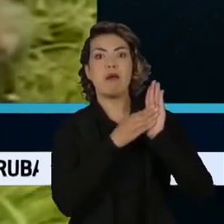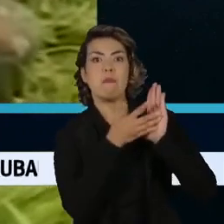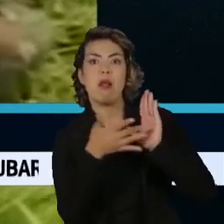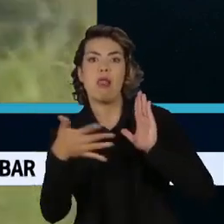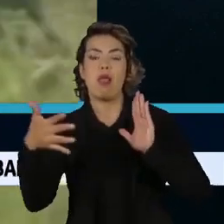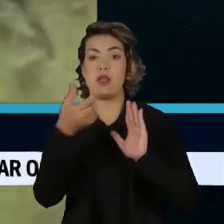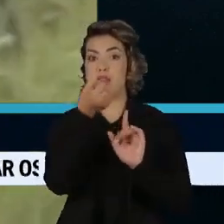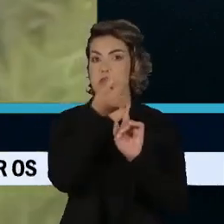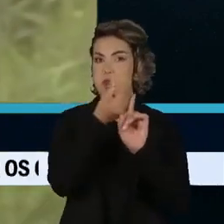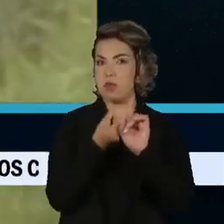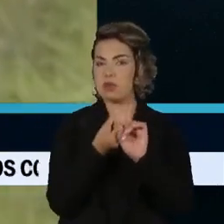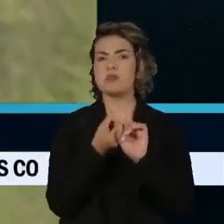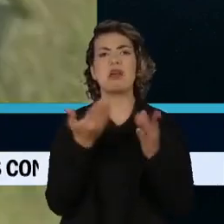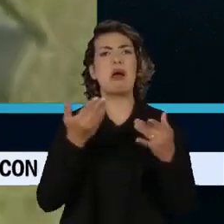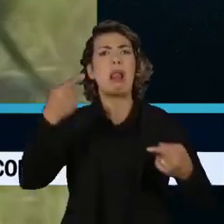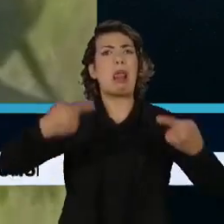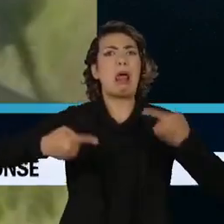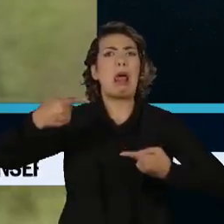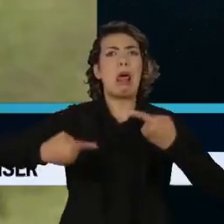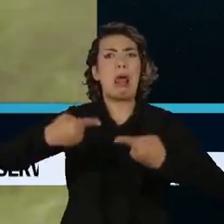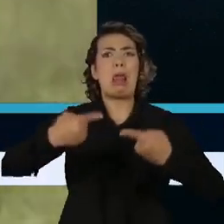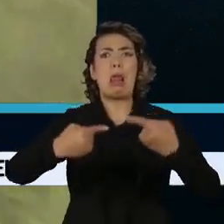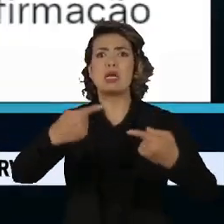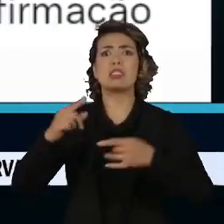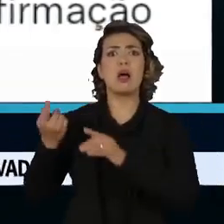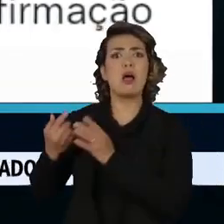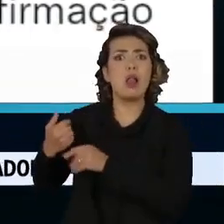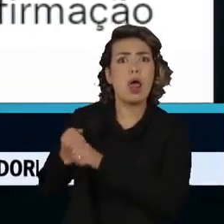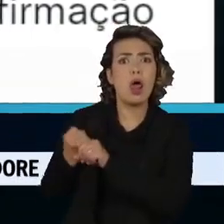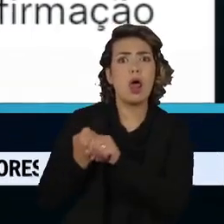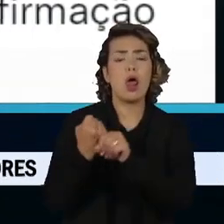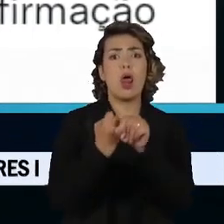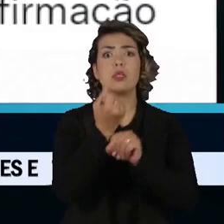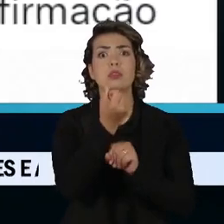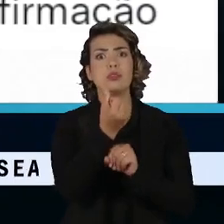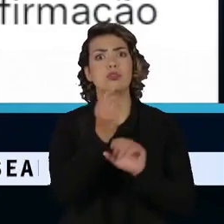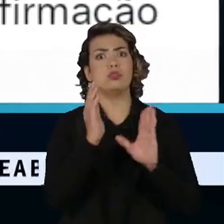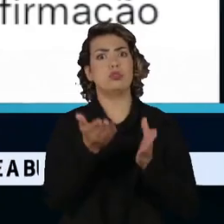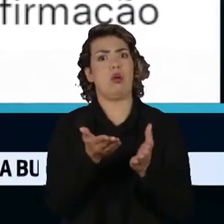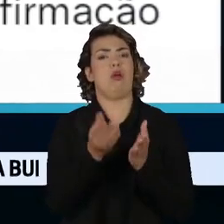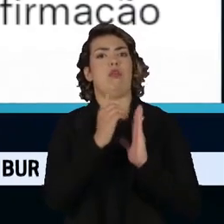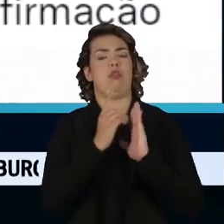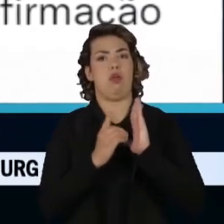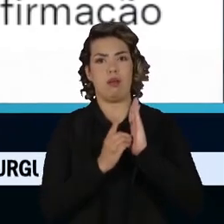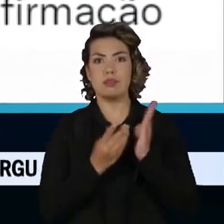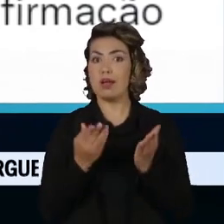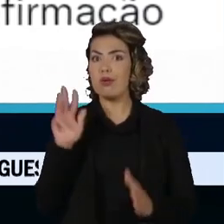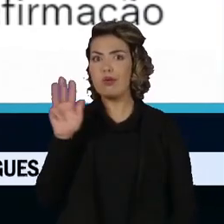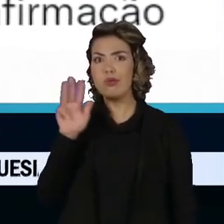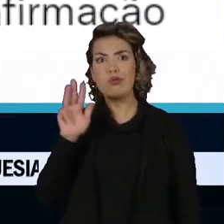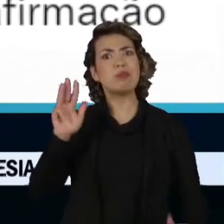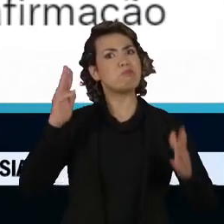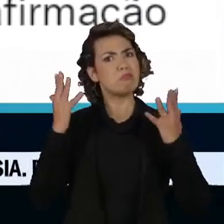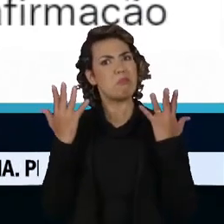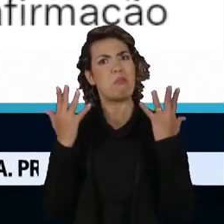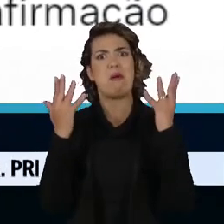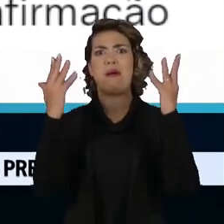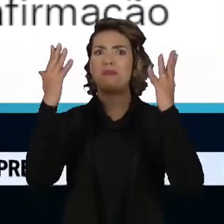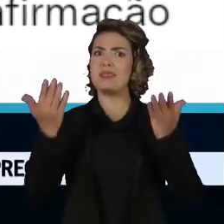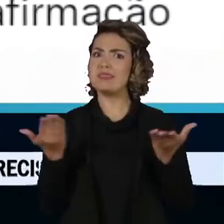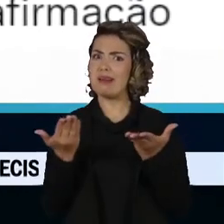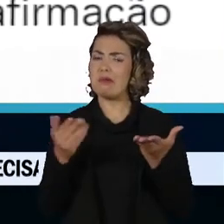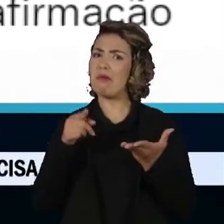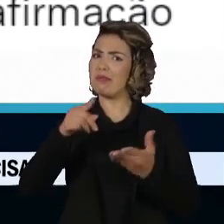governo e guerrilheiros já durava seis décadas. O presidente Lula deu os parabéns pelo cessar-fogo, que vê como um passo